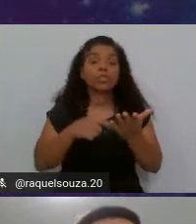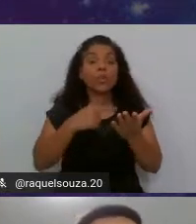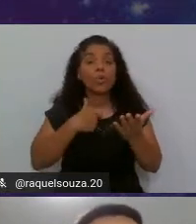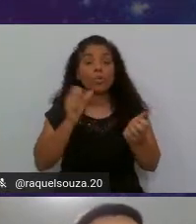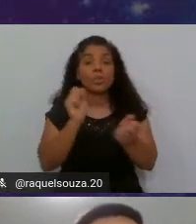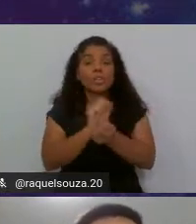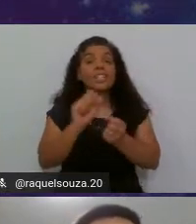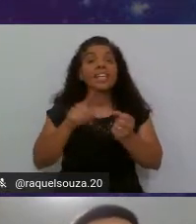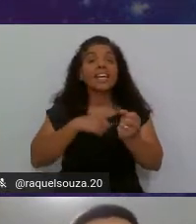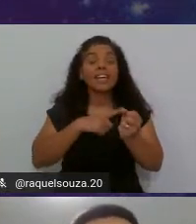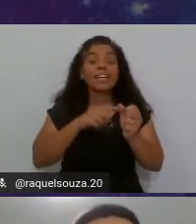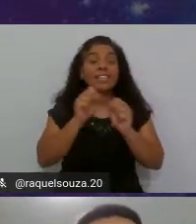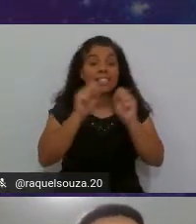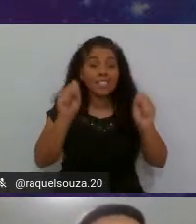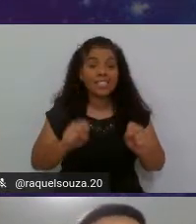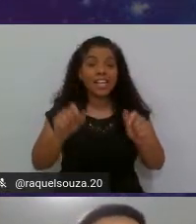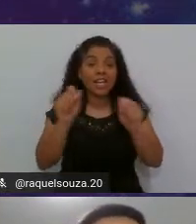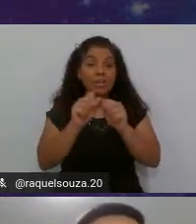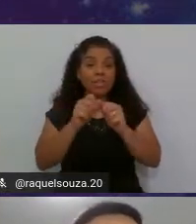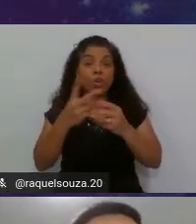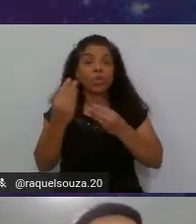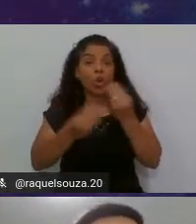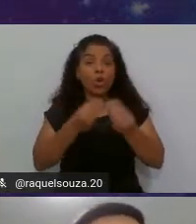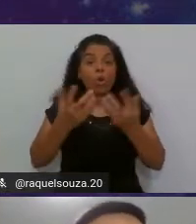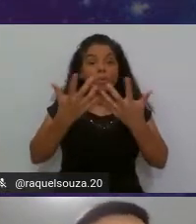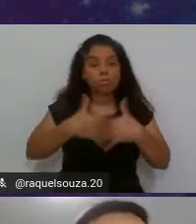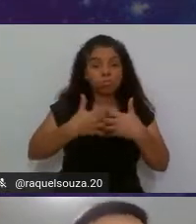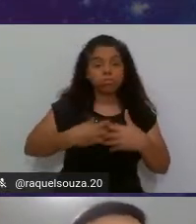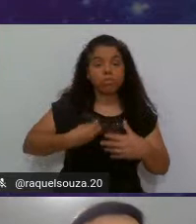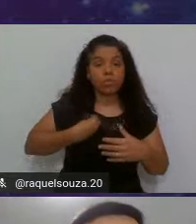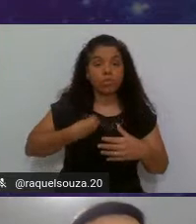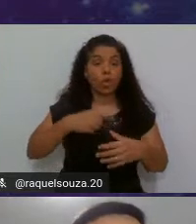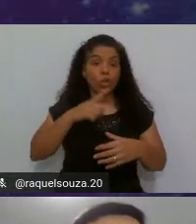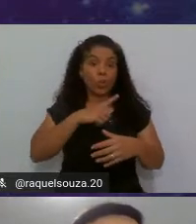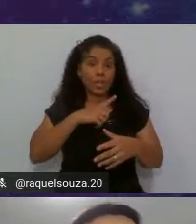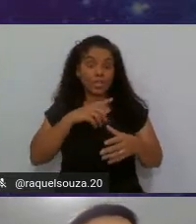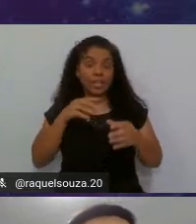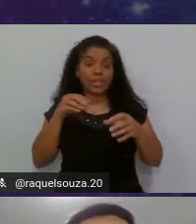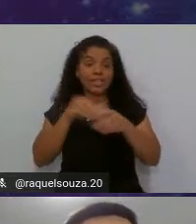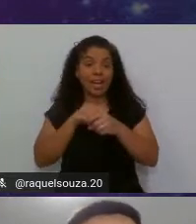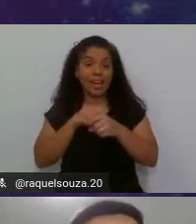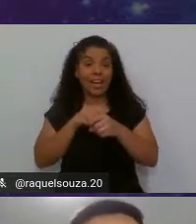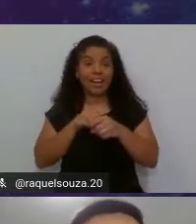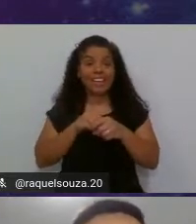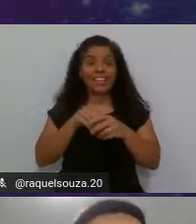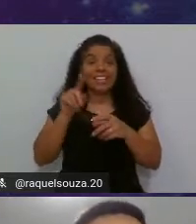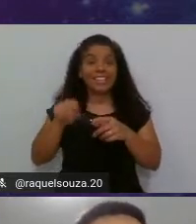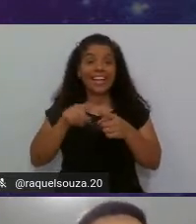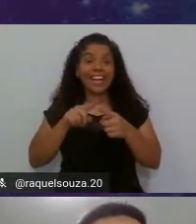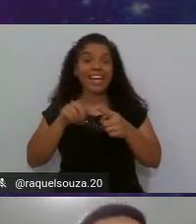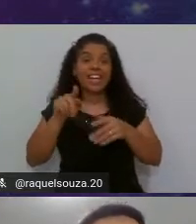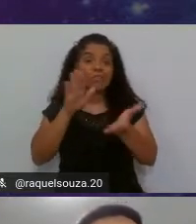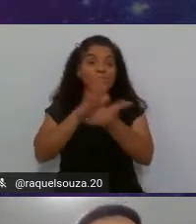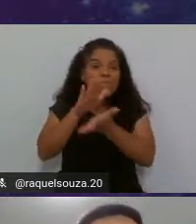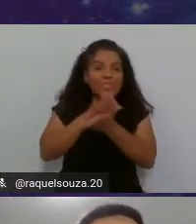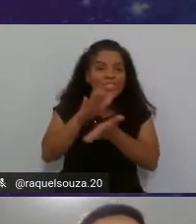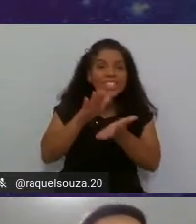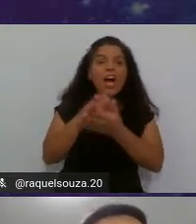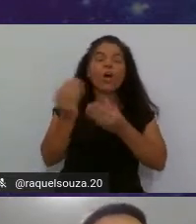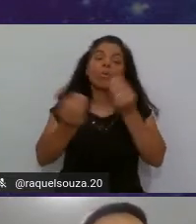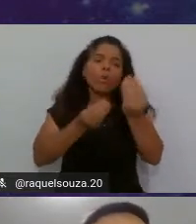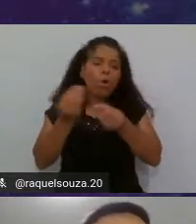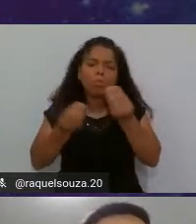é executa, como é que ele funciona, quando ele está live, quando ele está em produção, o que